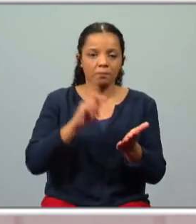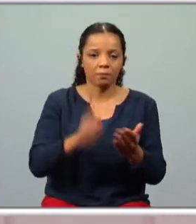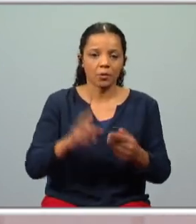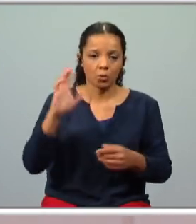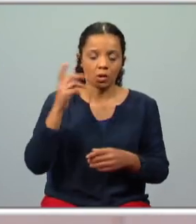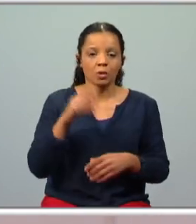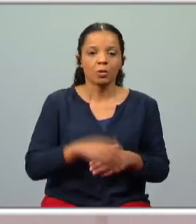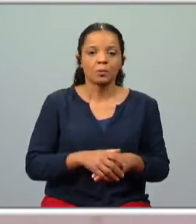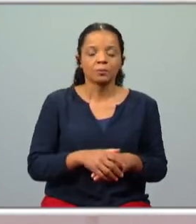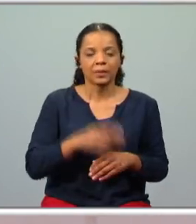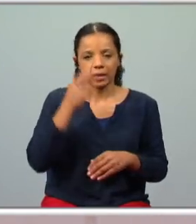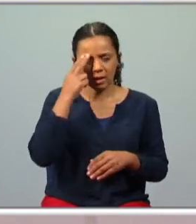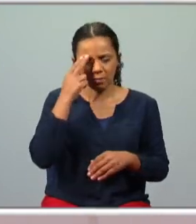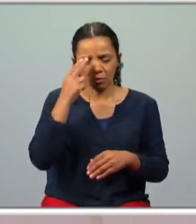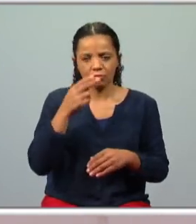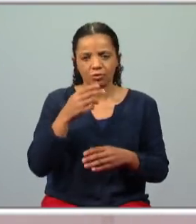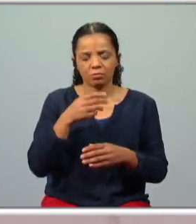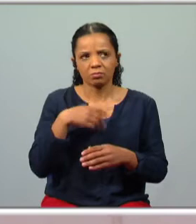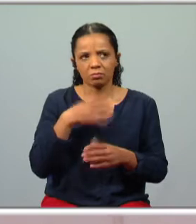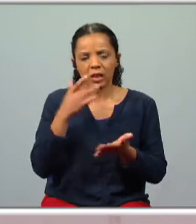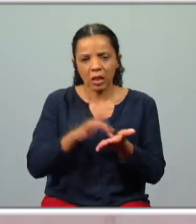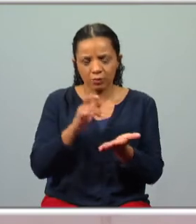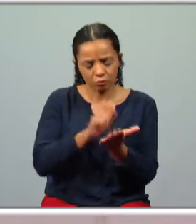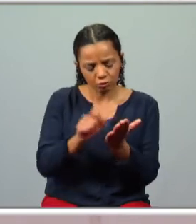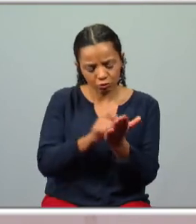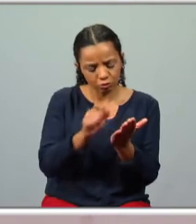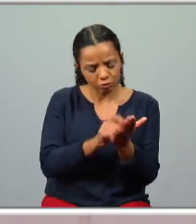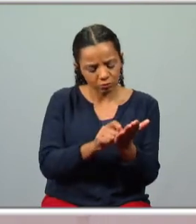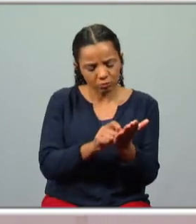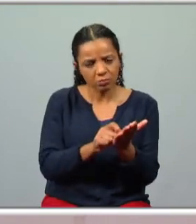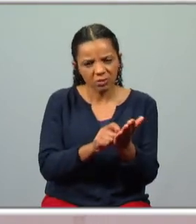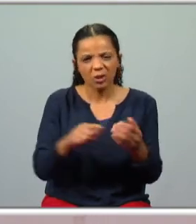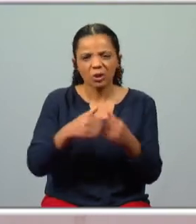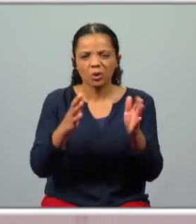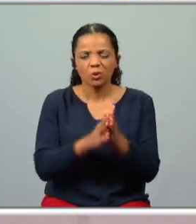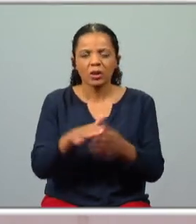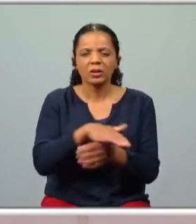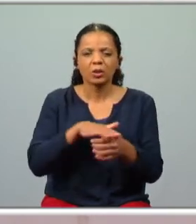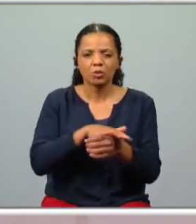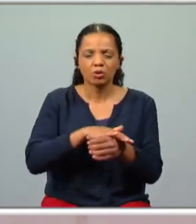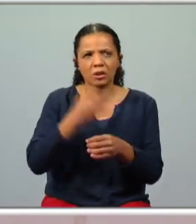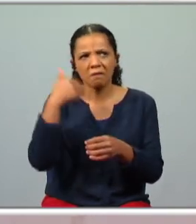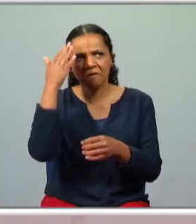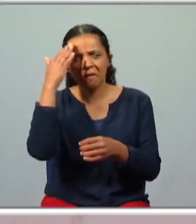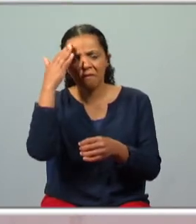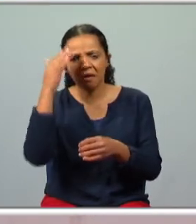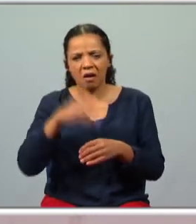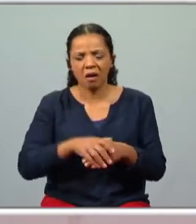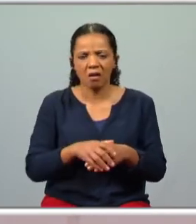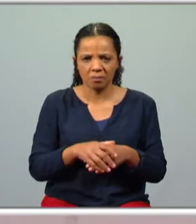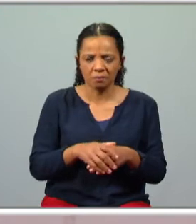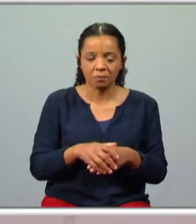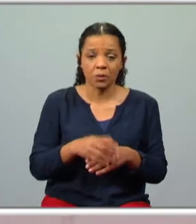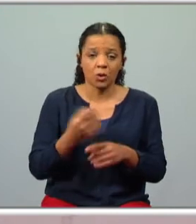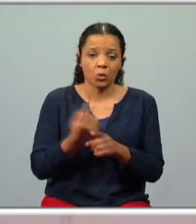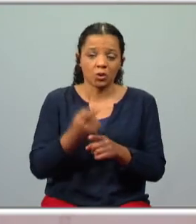Luís de Camões escreveu a obra e depois quando a leram todos estes casos que são as profecias do Adam Astor os seus vaticínios